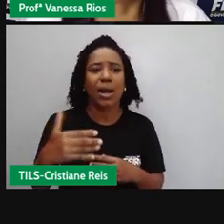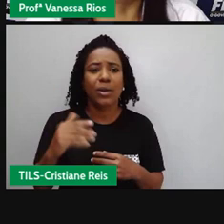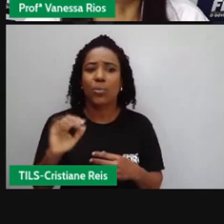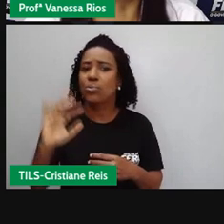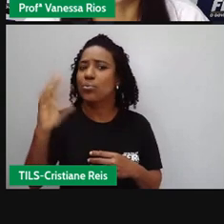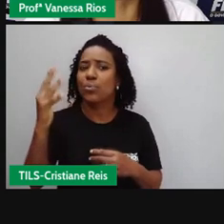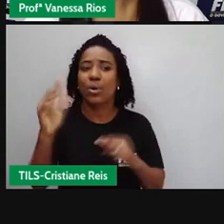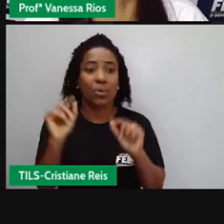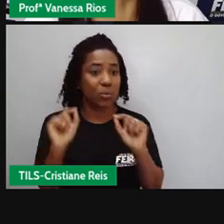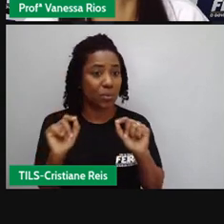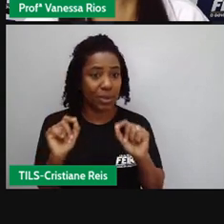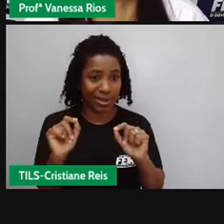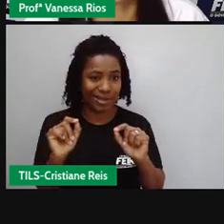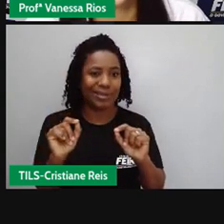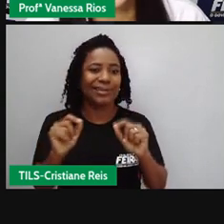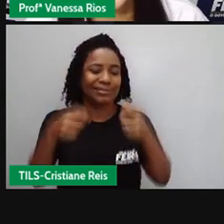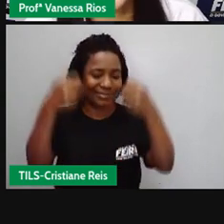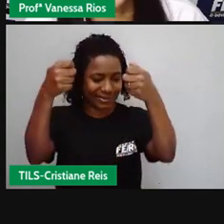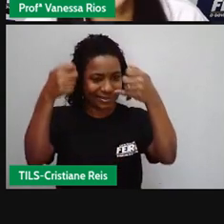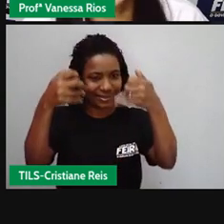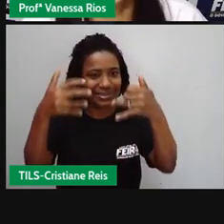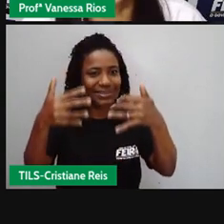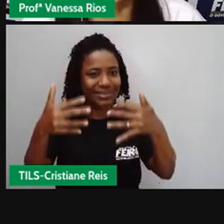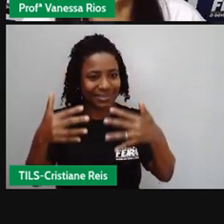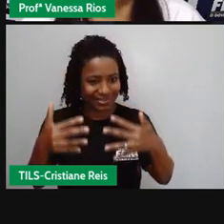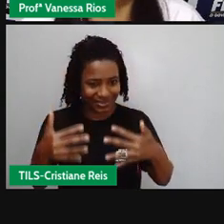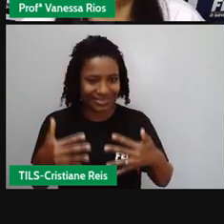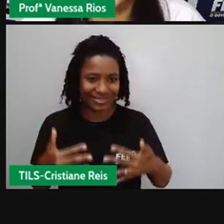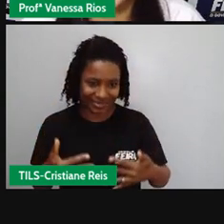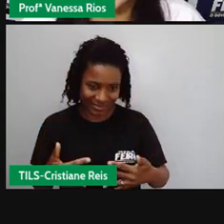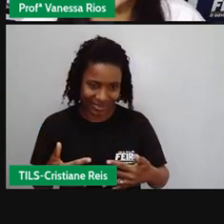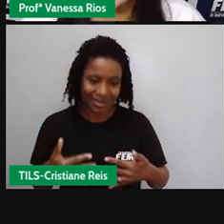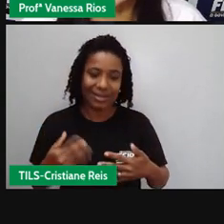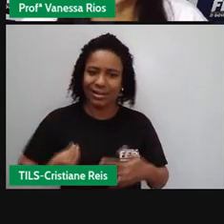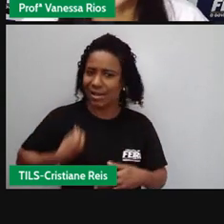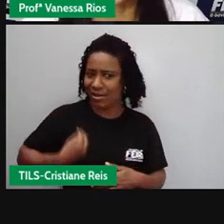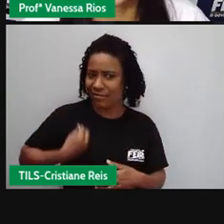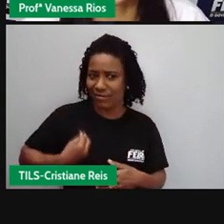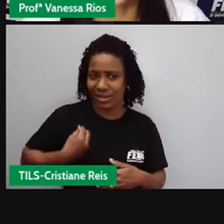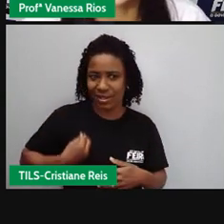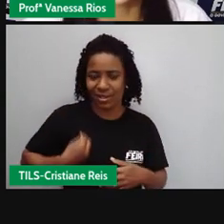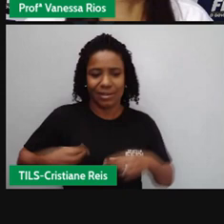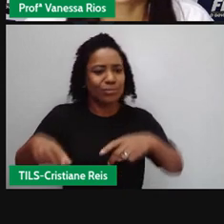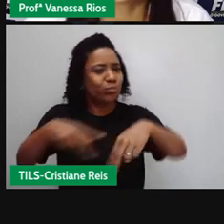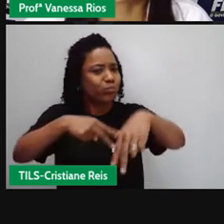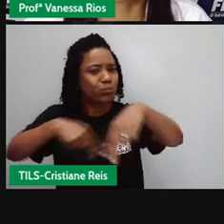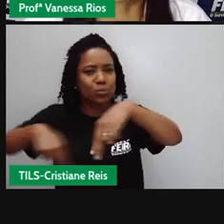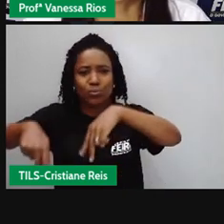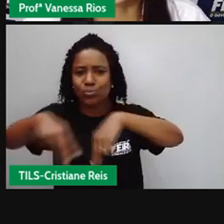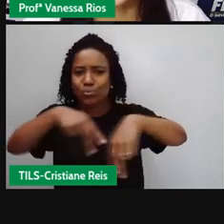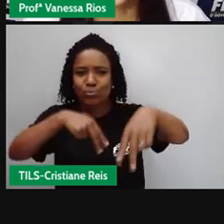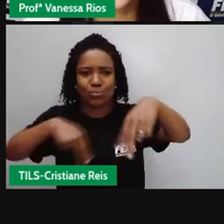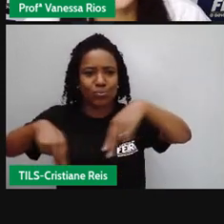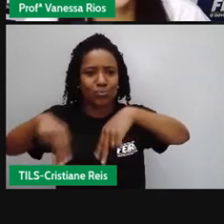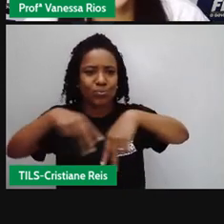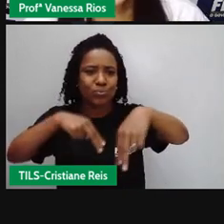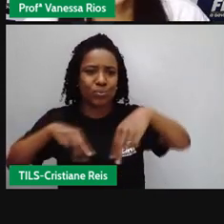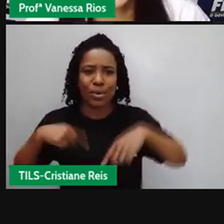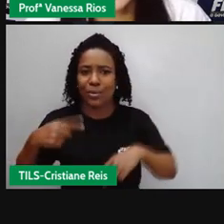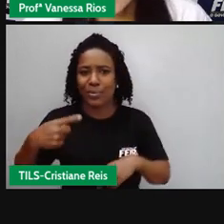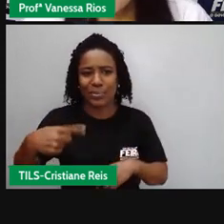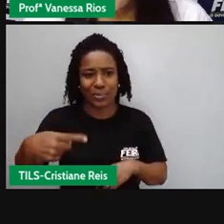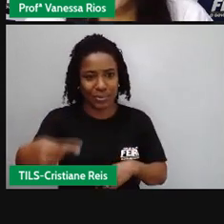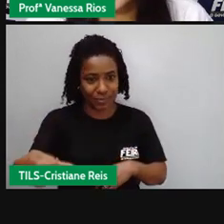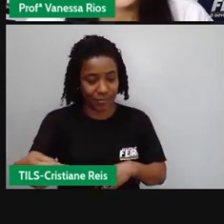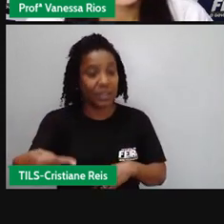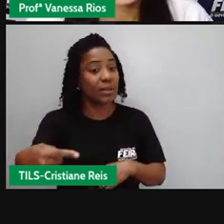ações e fatos do cotidiano. Então, que se destaca aí, mas são as características narrativas do